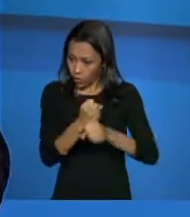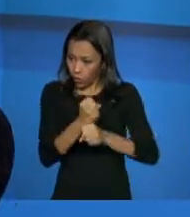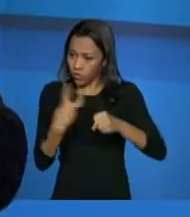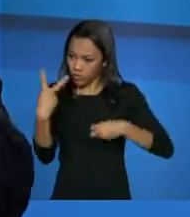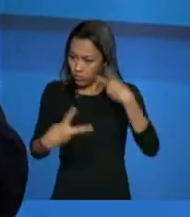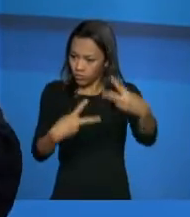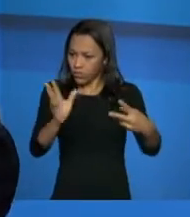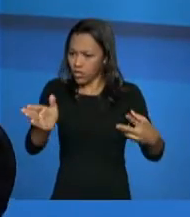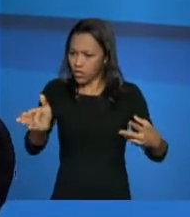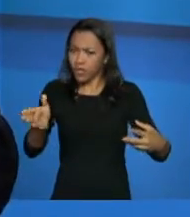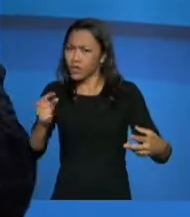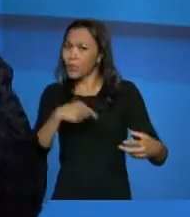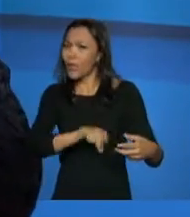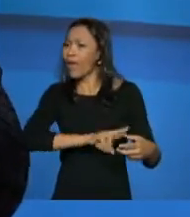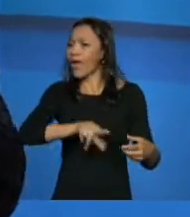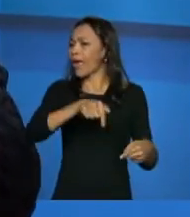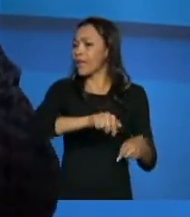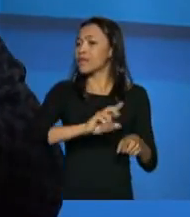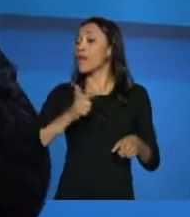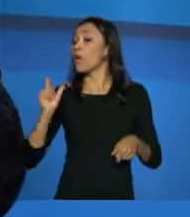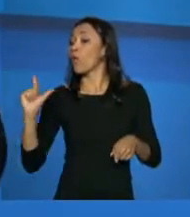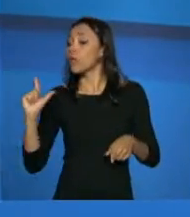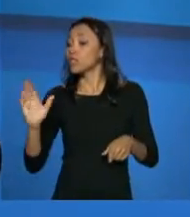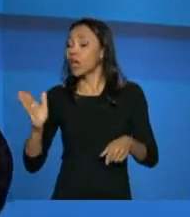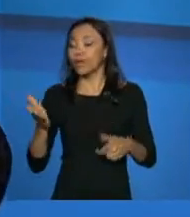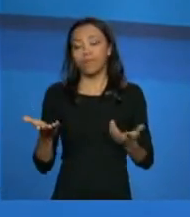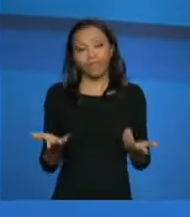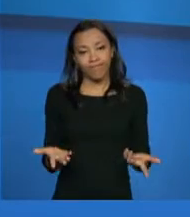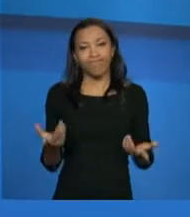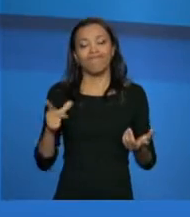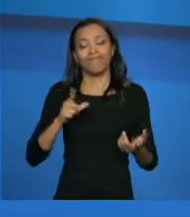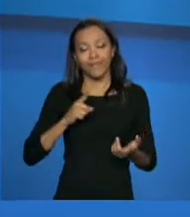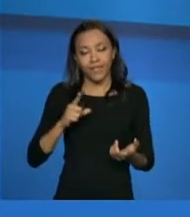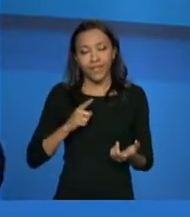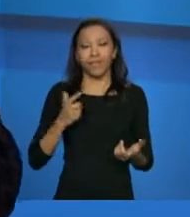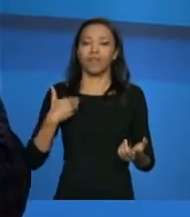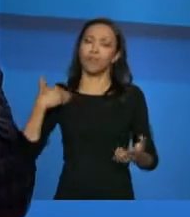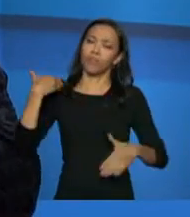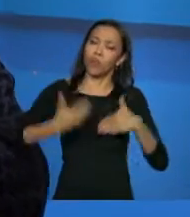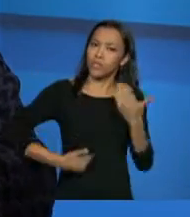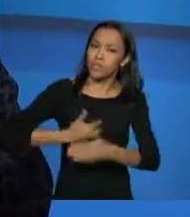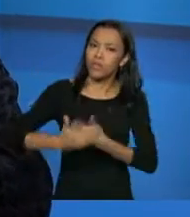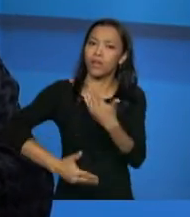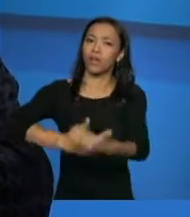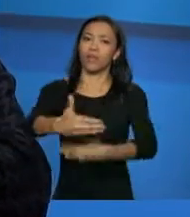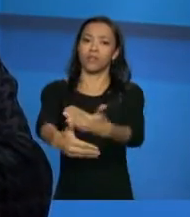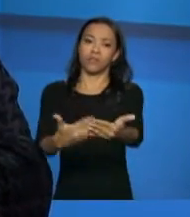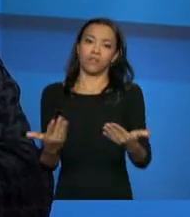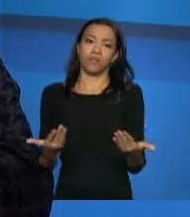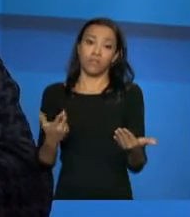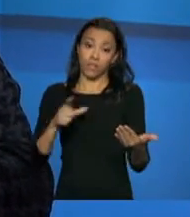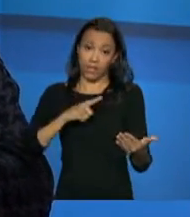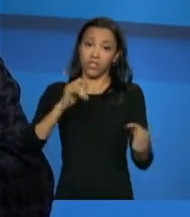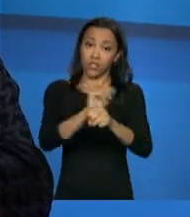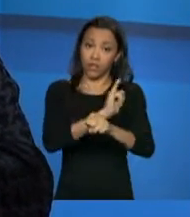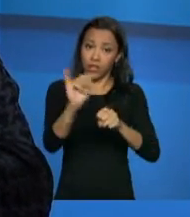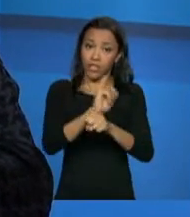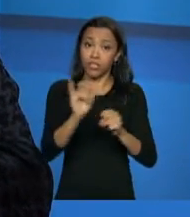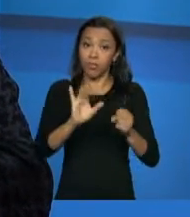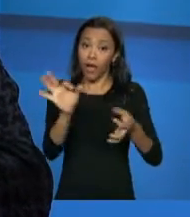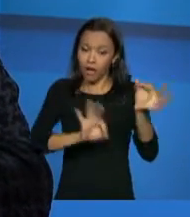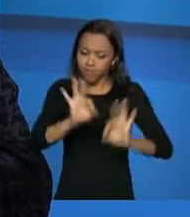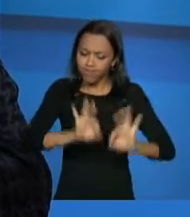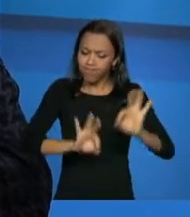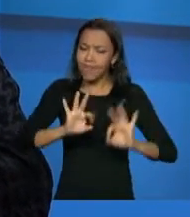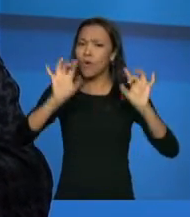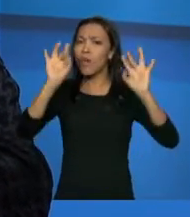essa, que é aquela. Então, o Cadastro inteiro tem processos e mecanismos, na verdade, para garantir a qualidade das suas